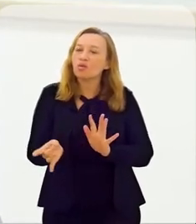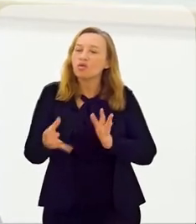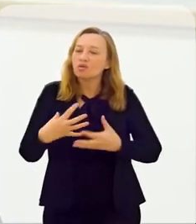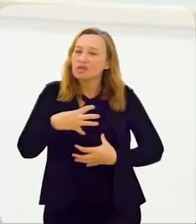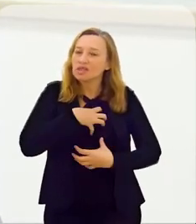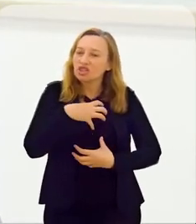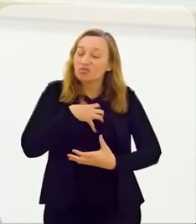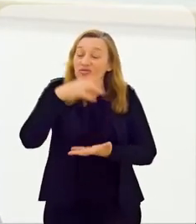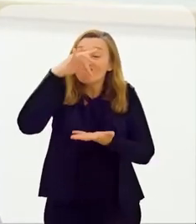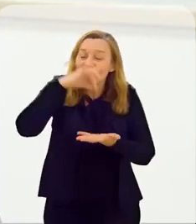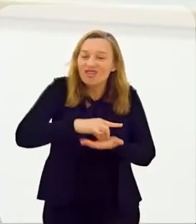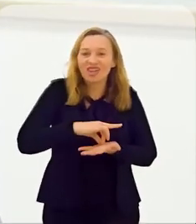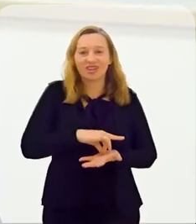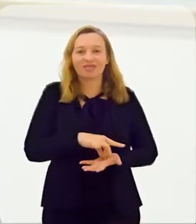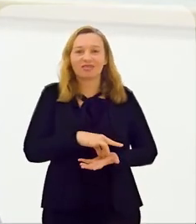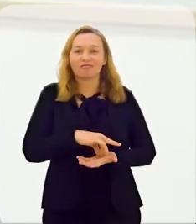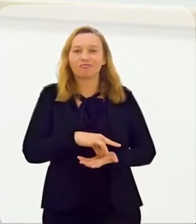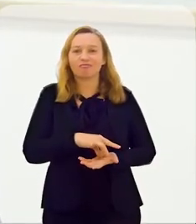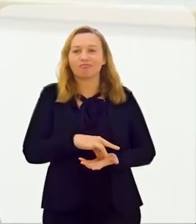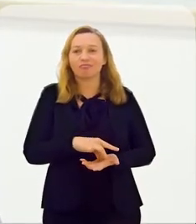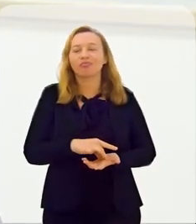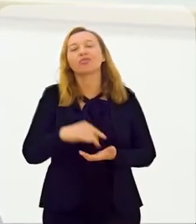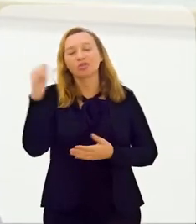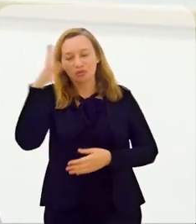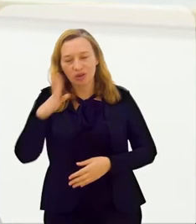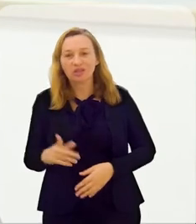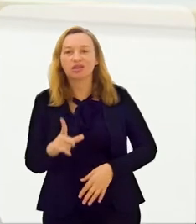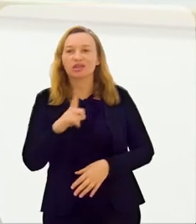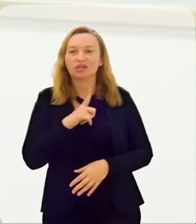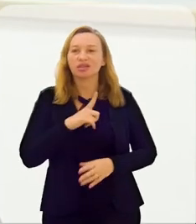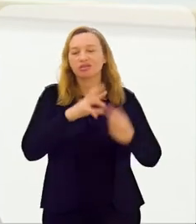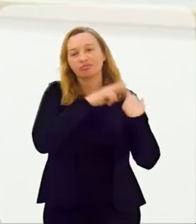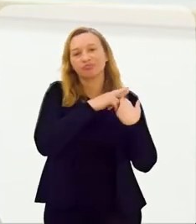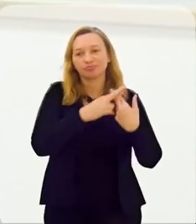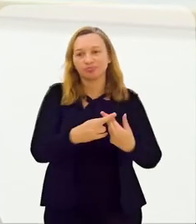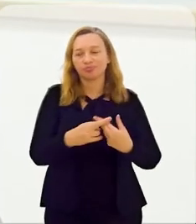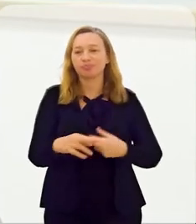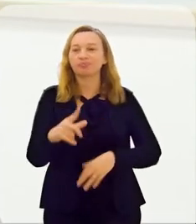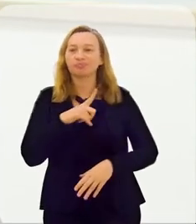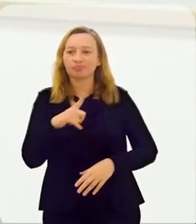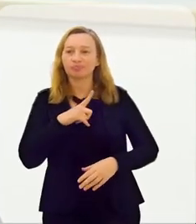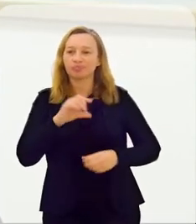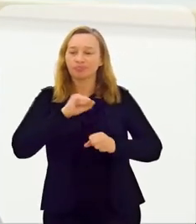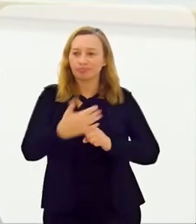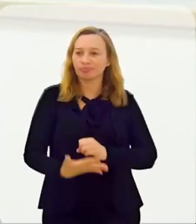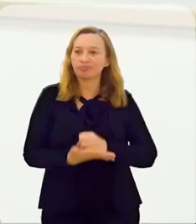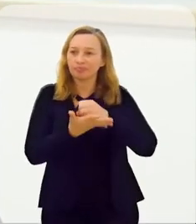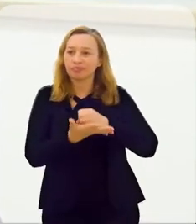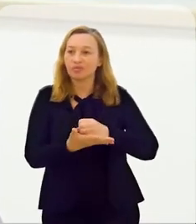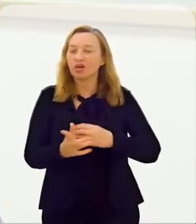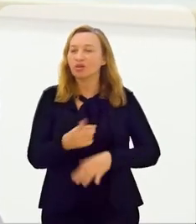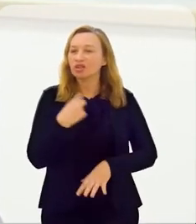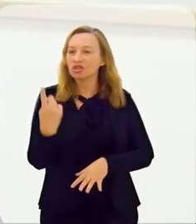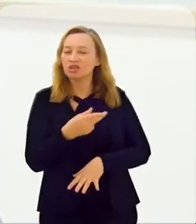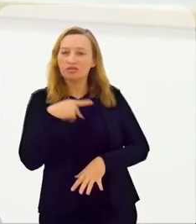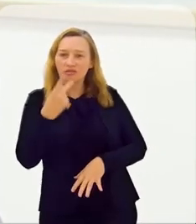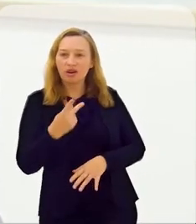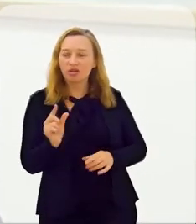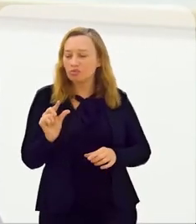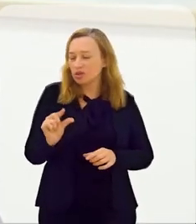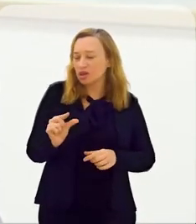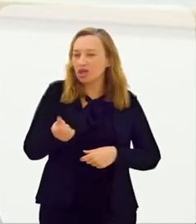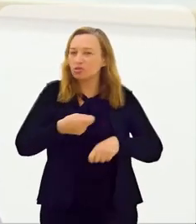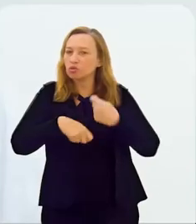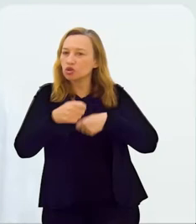o real sentimento que o brasileiro tem e a responsabilidade que nós temos com a